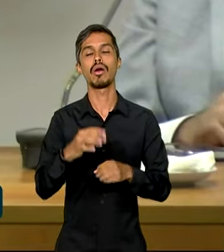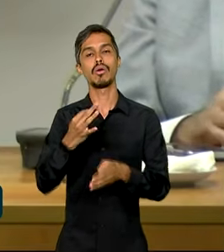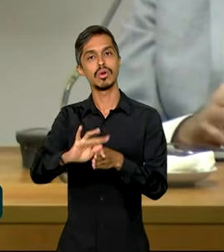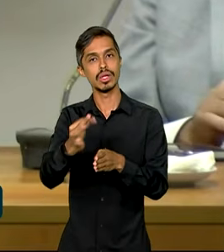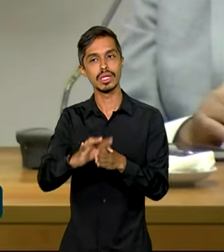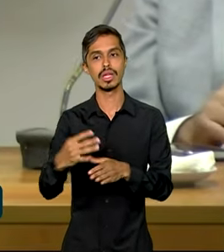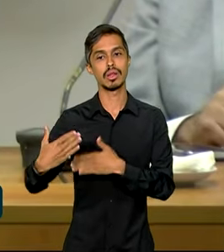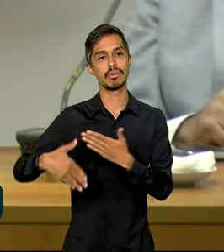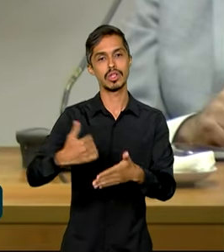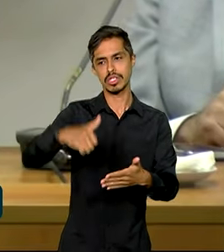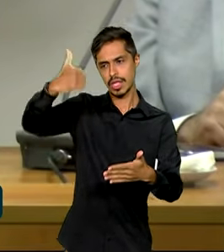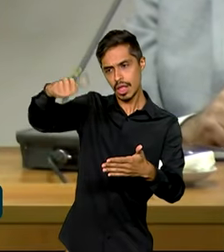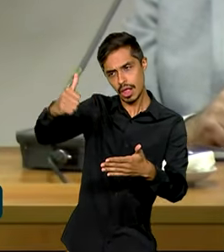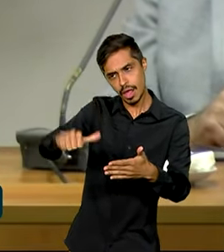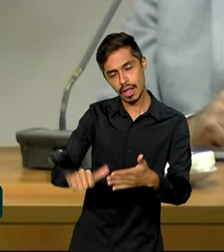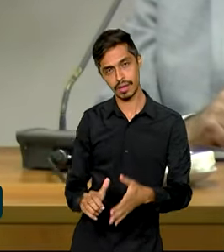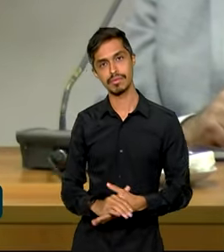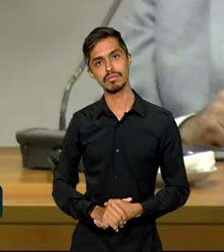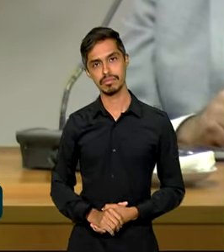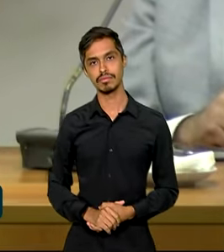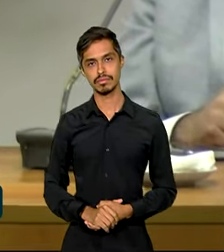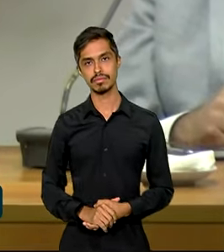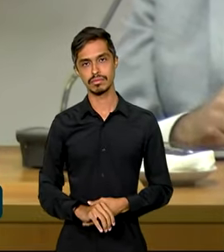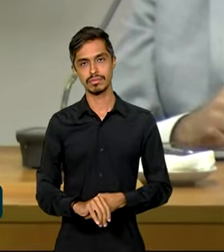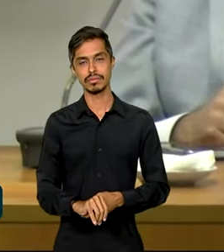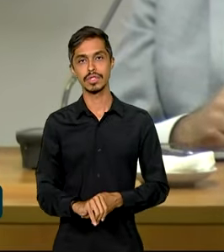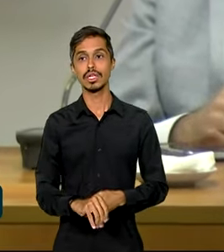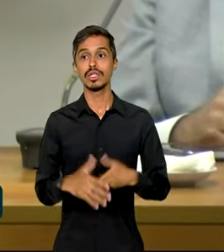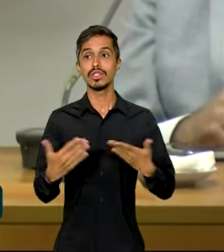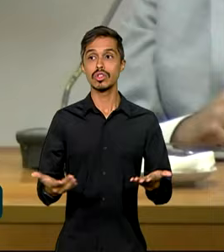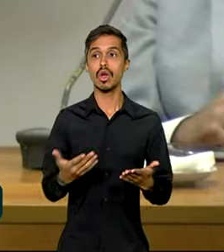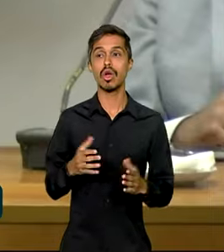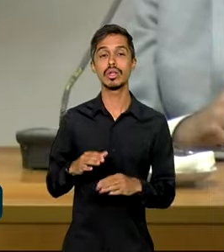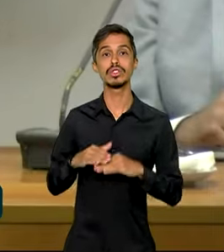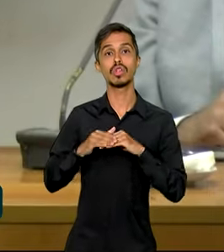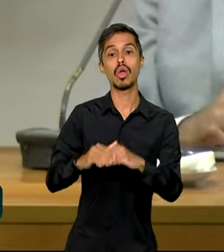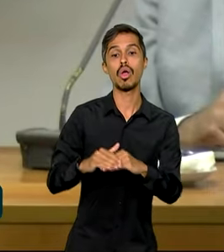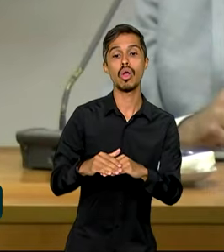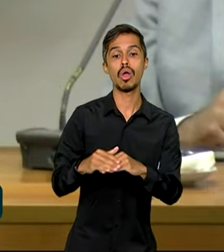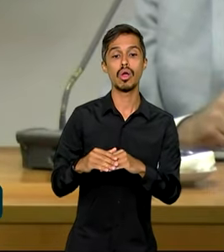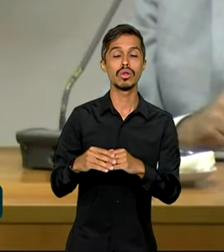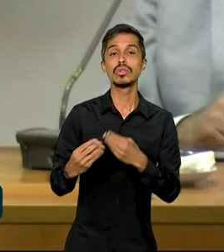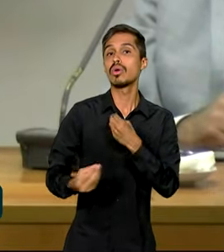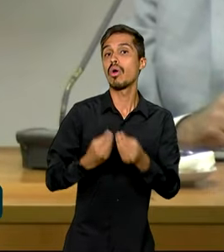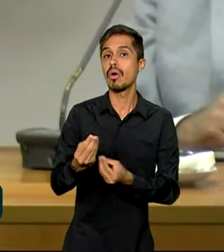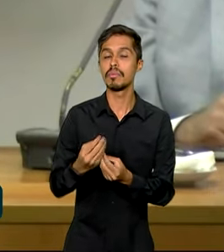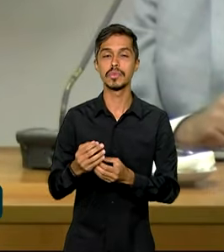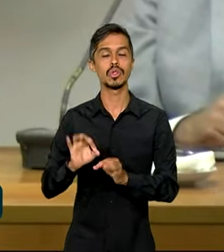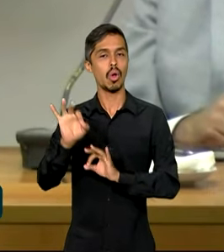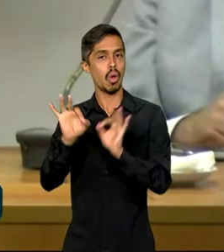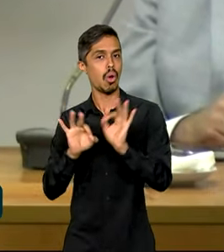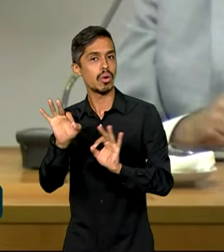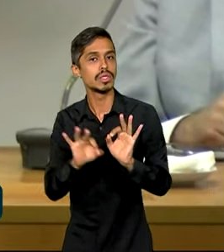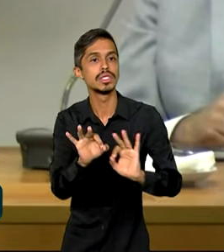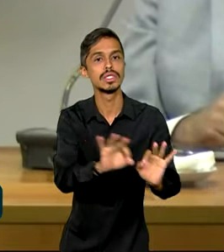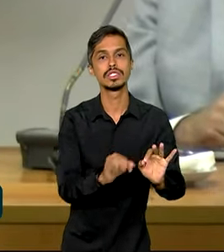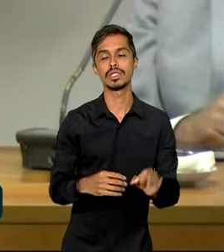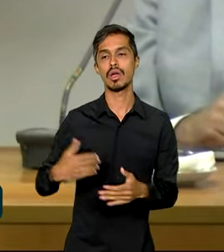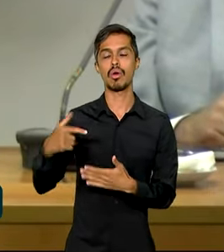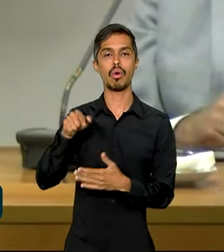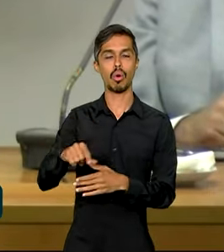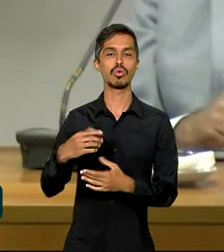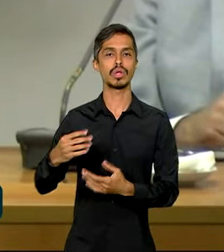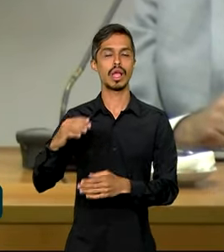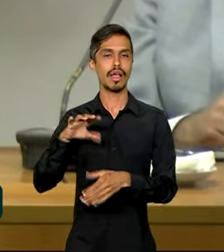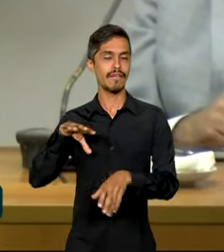para fazer processo de avaliação. Então, nós vamos incidir como? Na regulação da atividade dos conselheiros tutelares